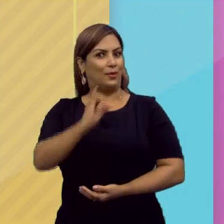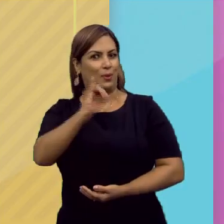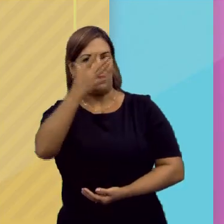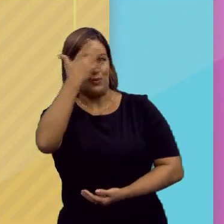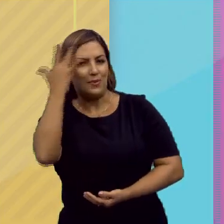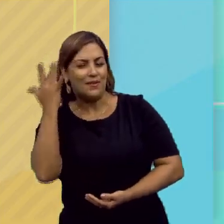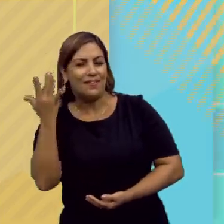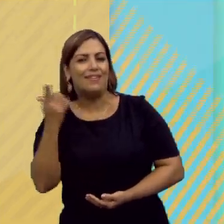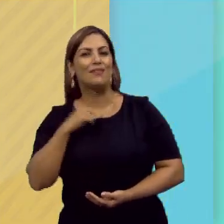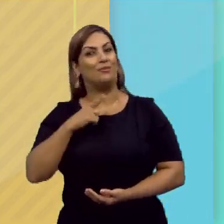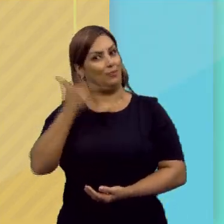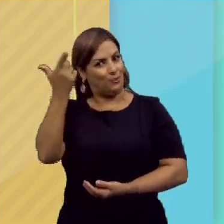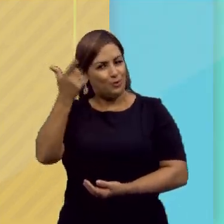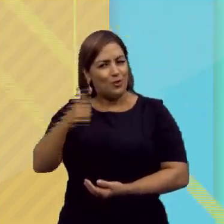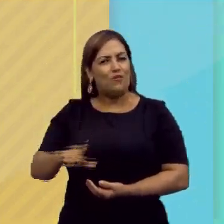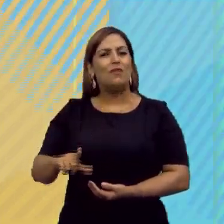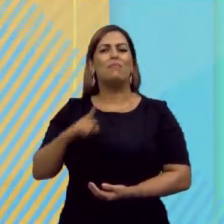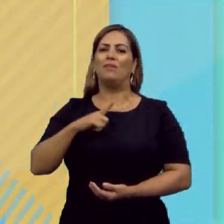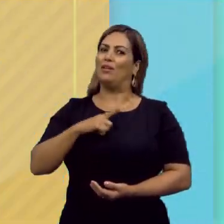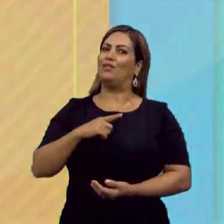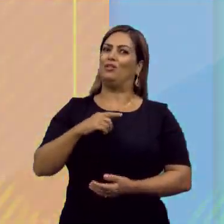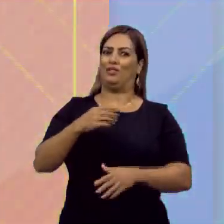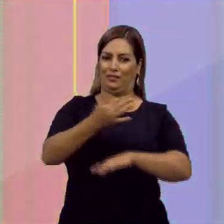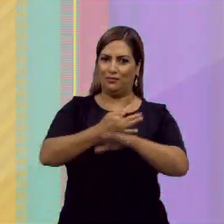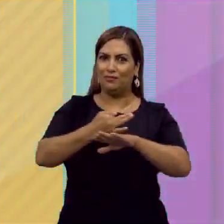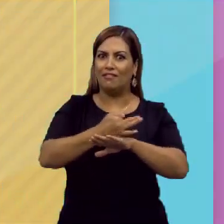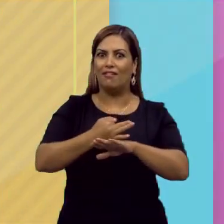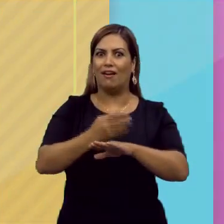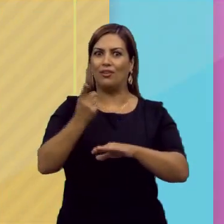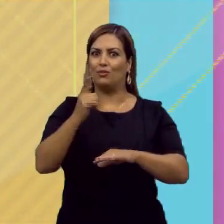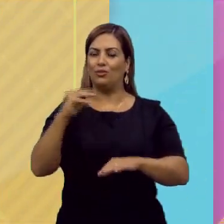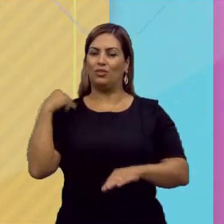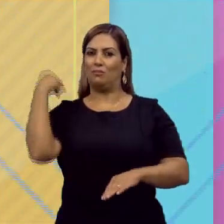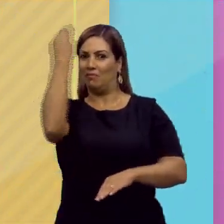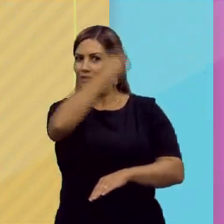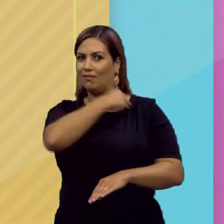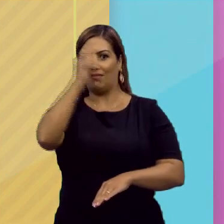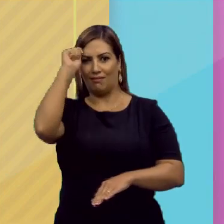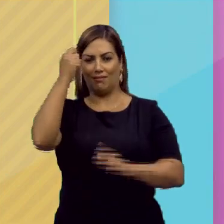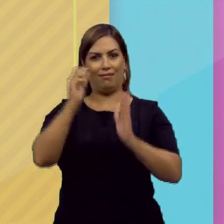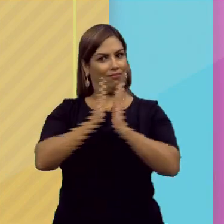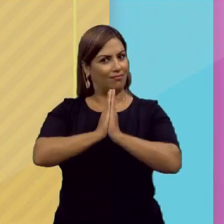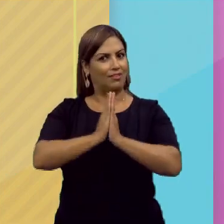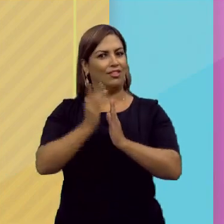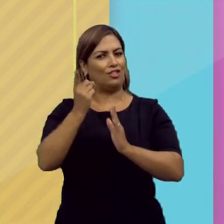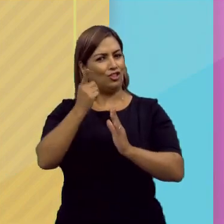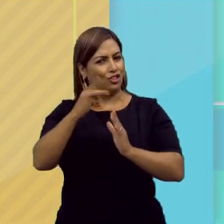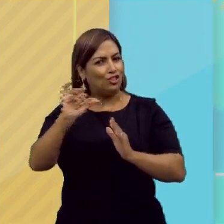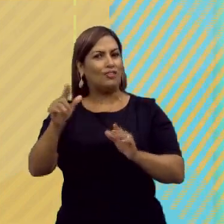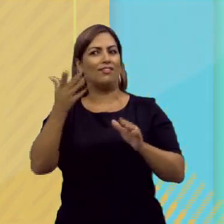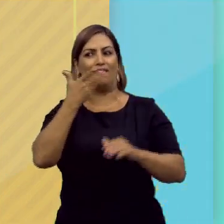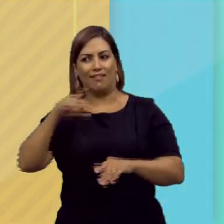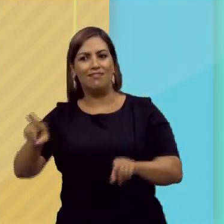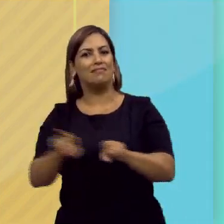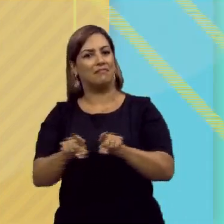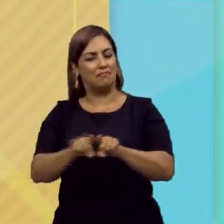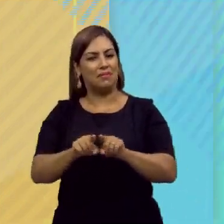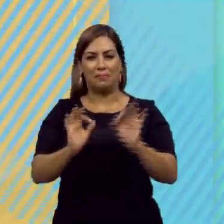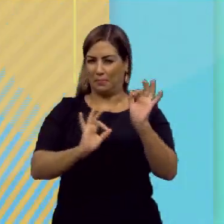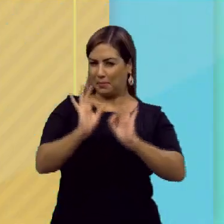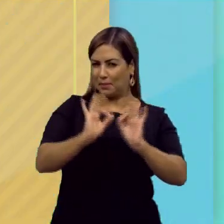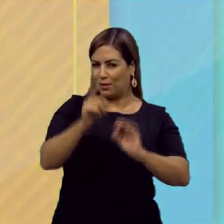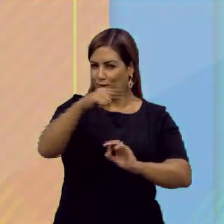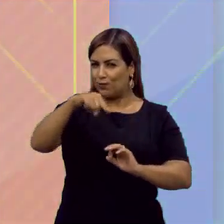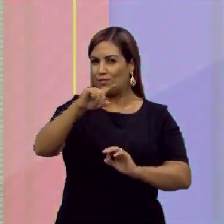E aí galera, estamos mais uma vez aqui neste feriadão, dia da Padroeira do Brasil e também dia das crianças, para preparar